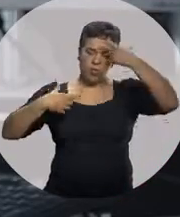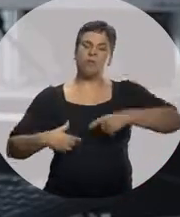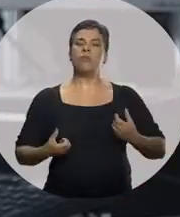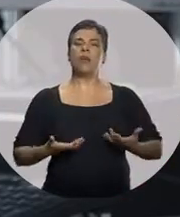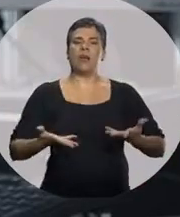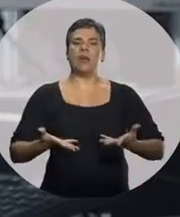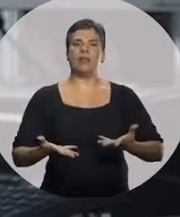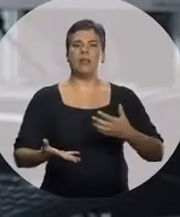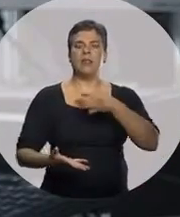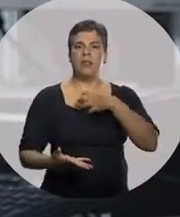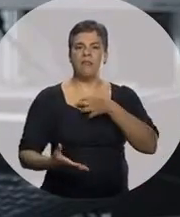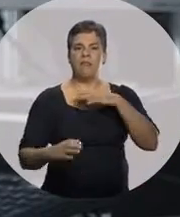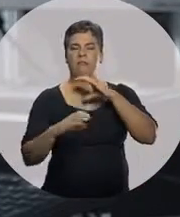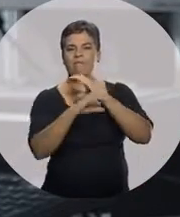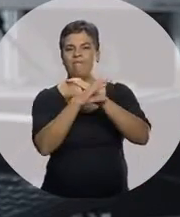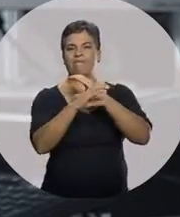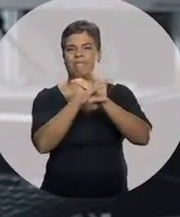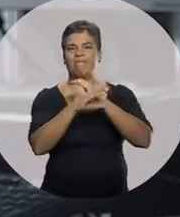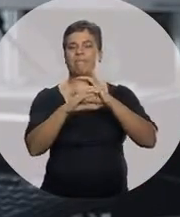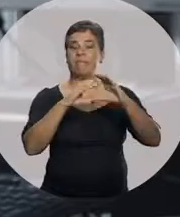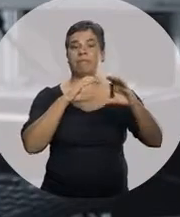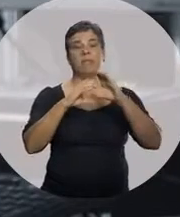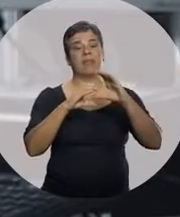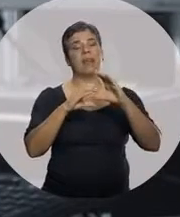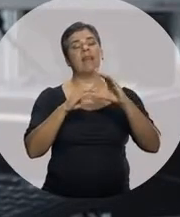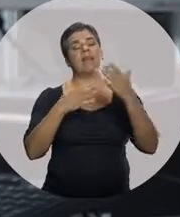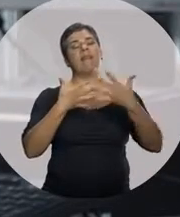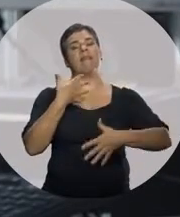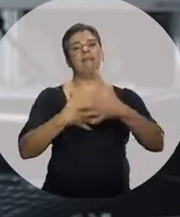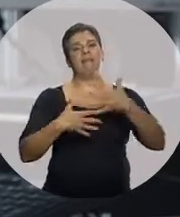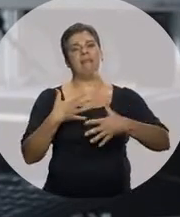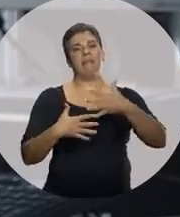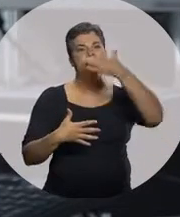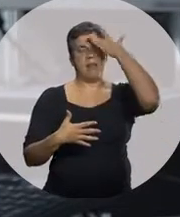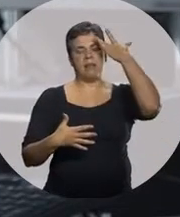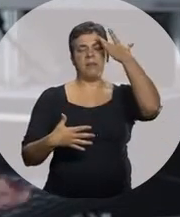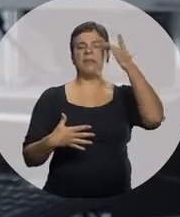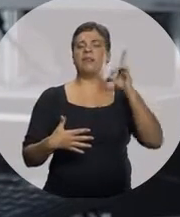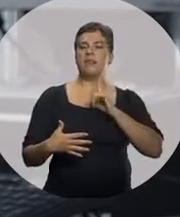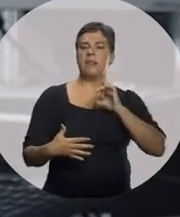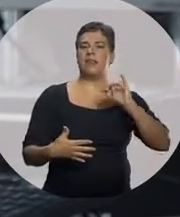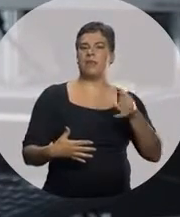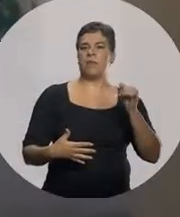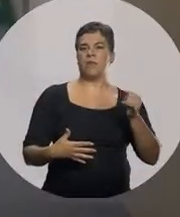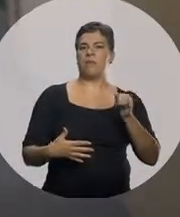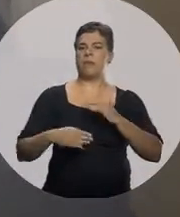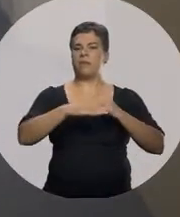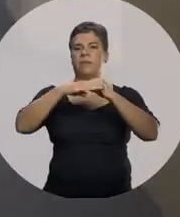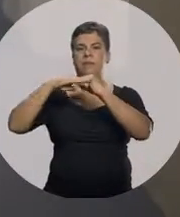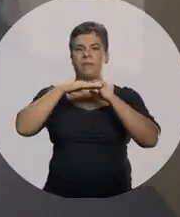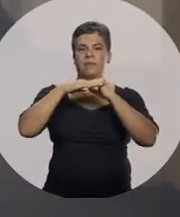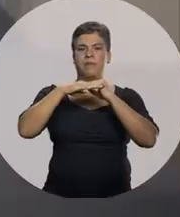pessoas, na forma de comunicação É que impedem que as pessoas tenham oportunidades iguais